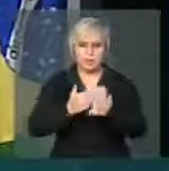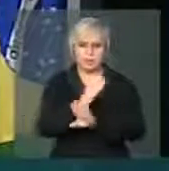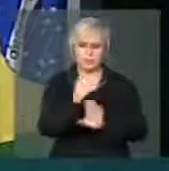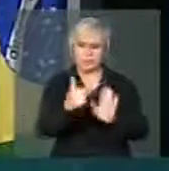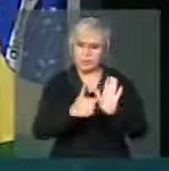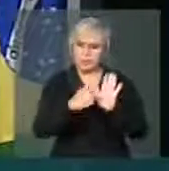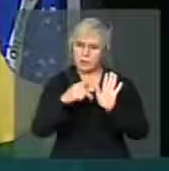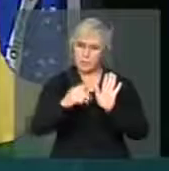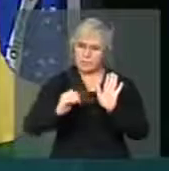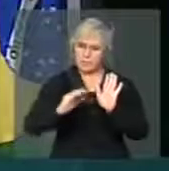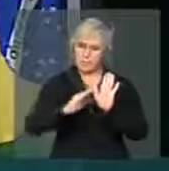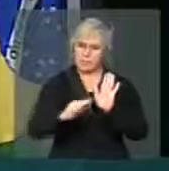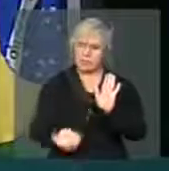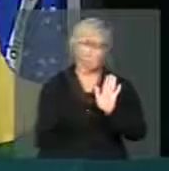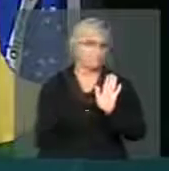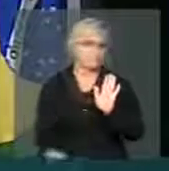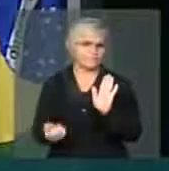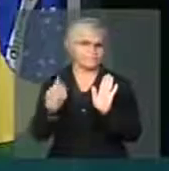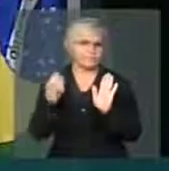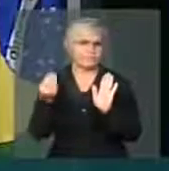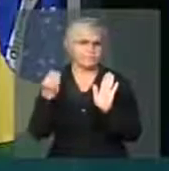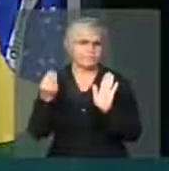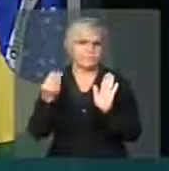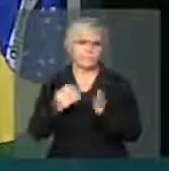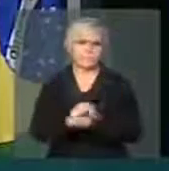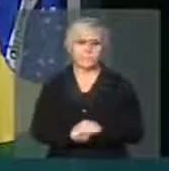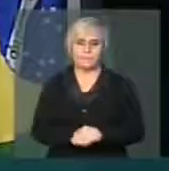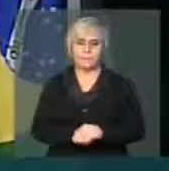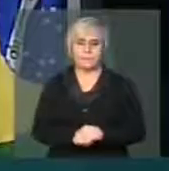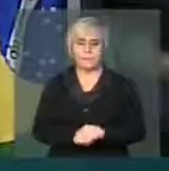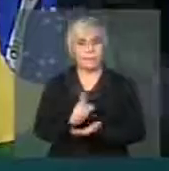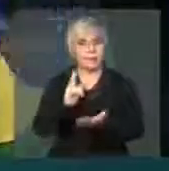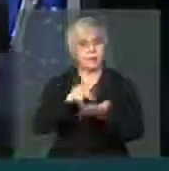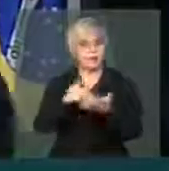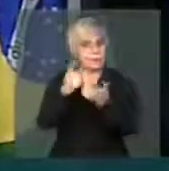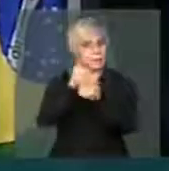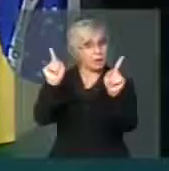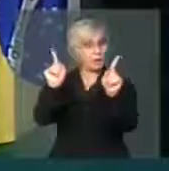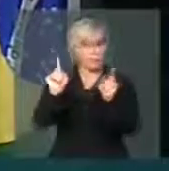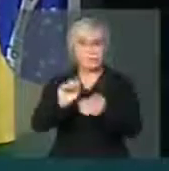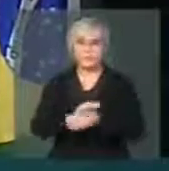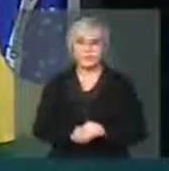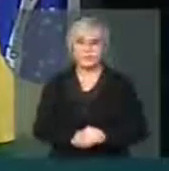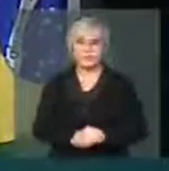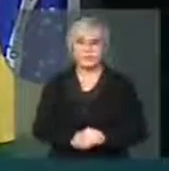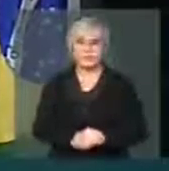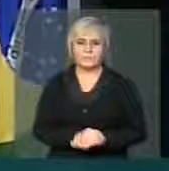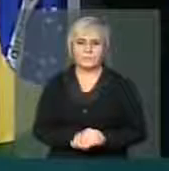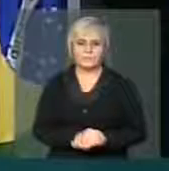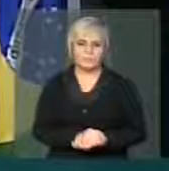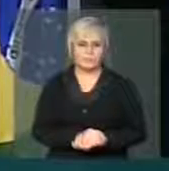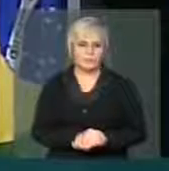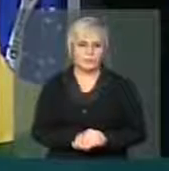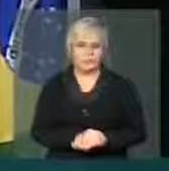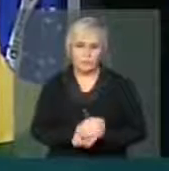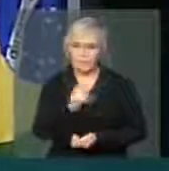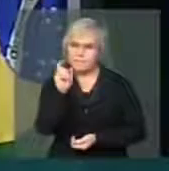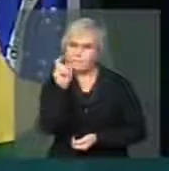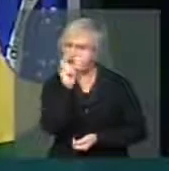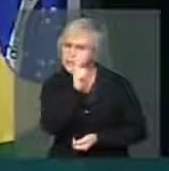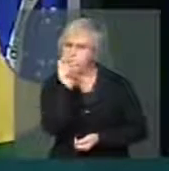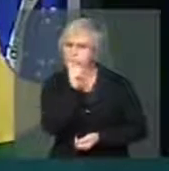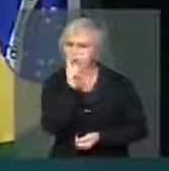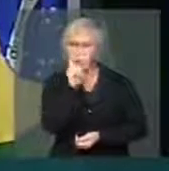desta PEC Isso não é verdade Não é verdade